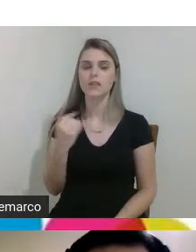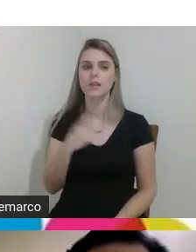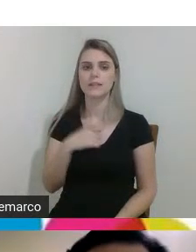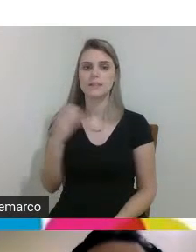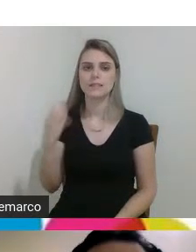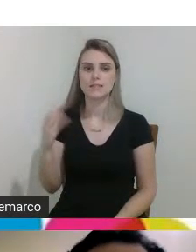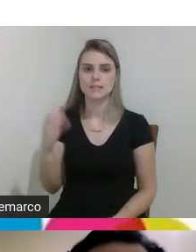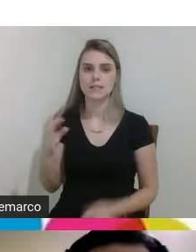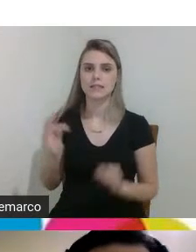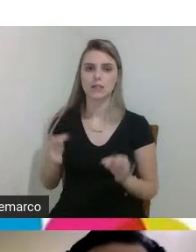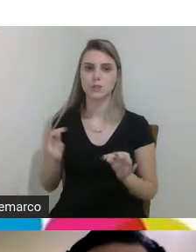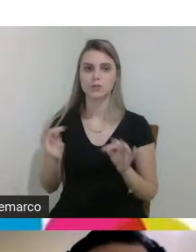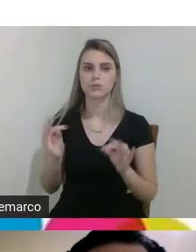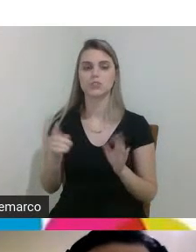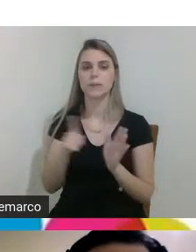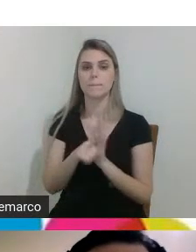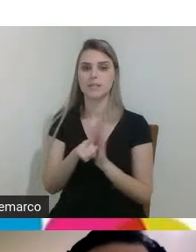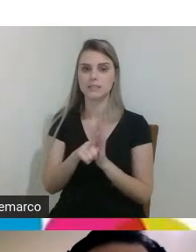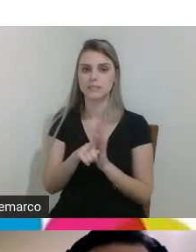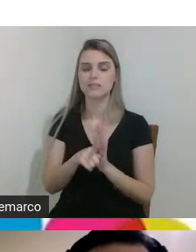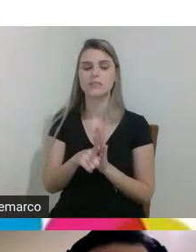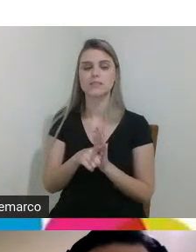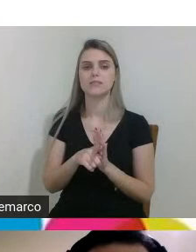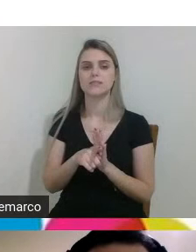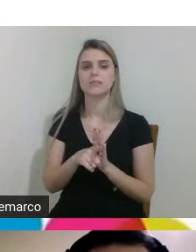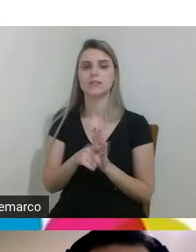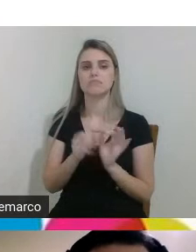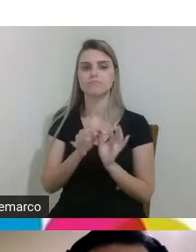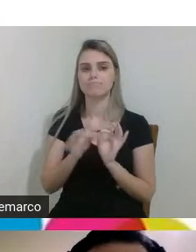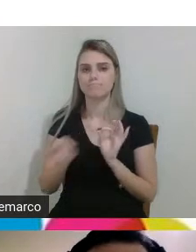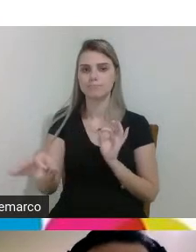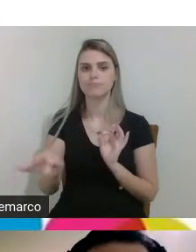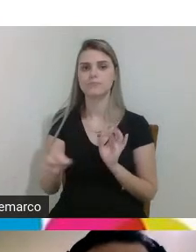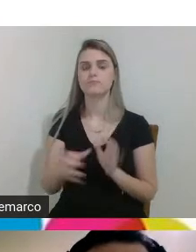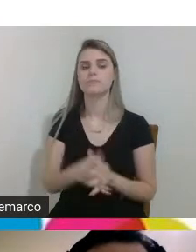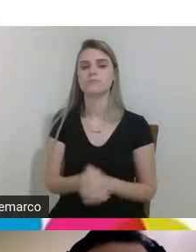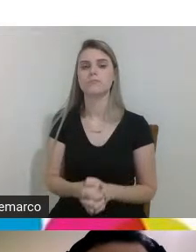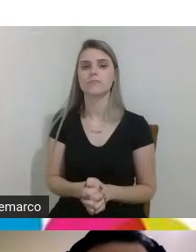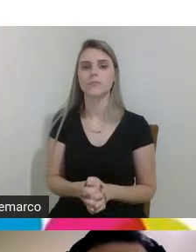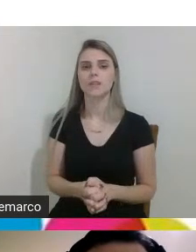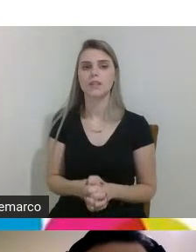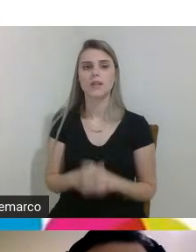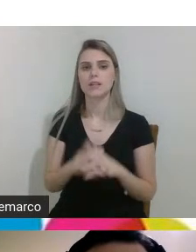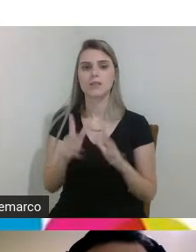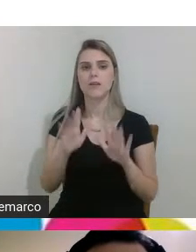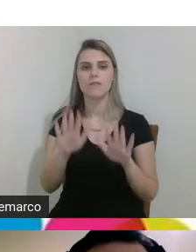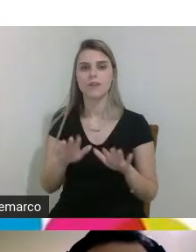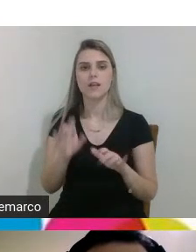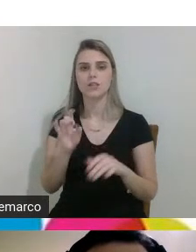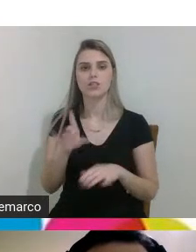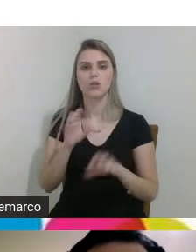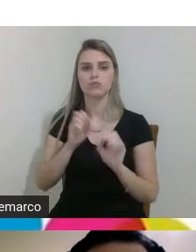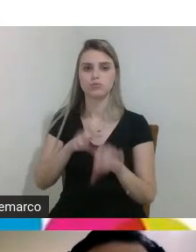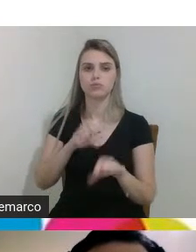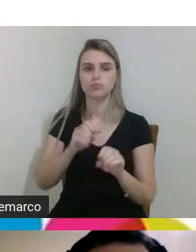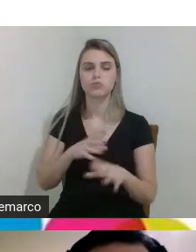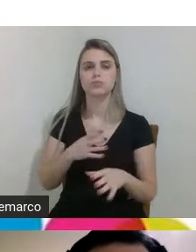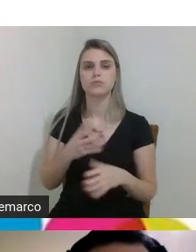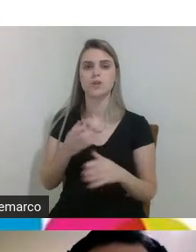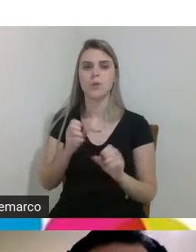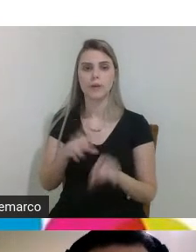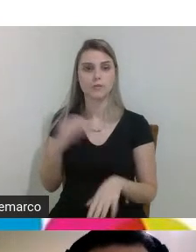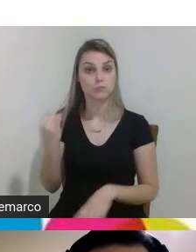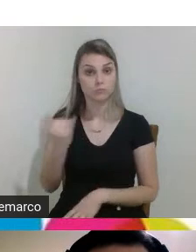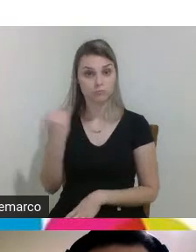em pesquisa em extensão né não ficar só na questão do ensino não que o ensino não seja importante